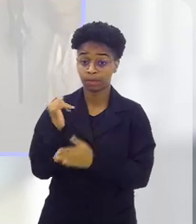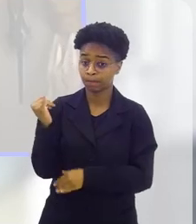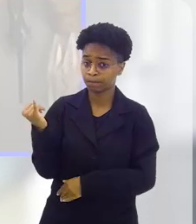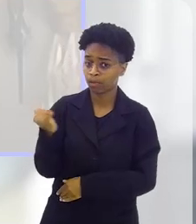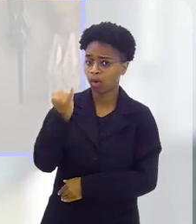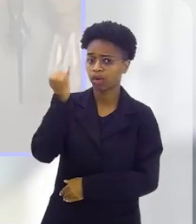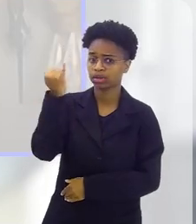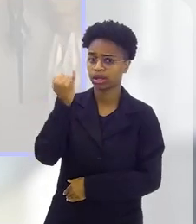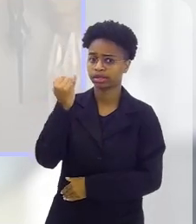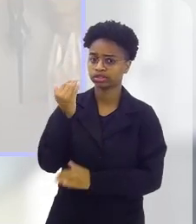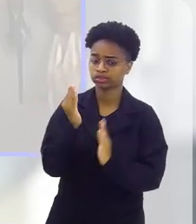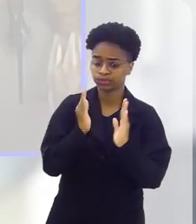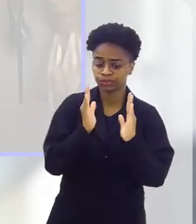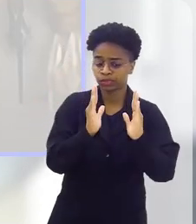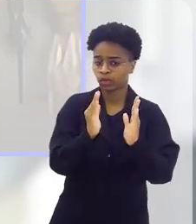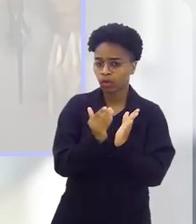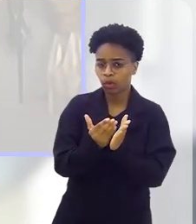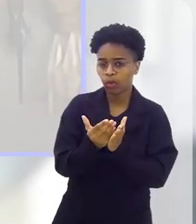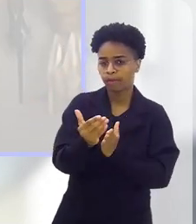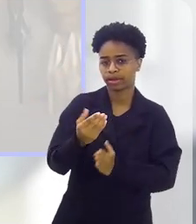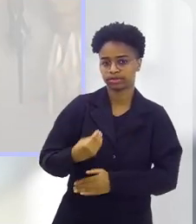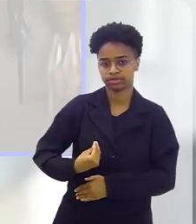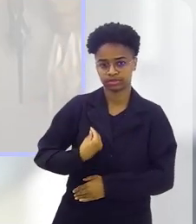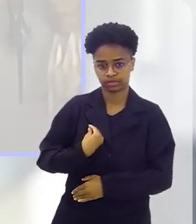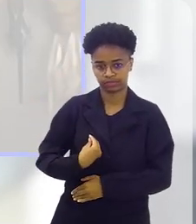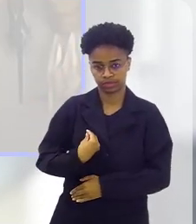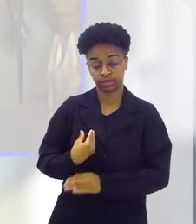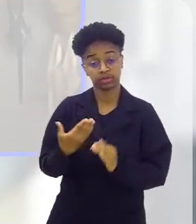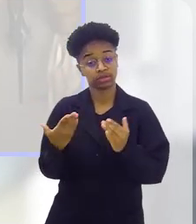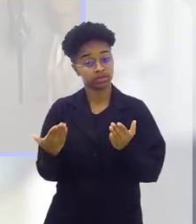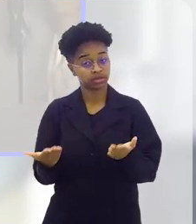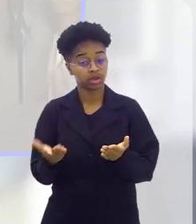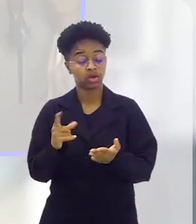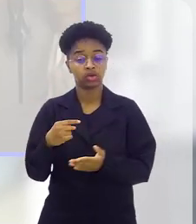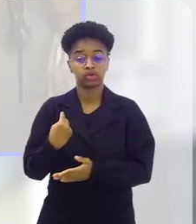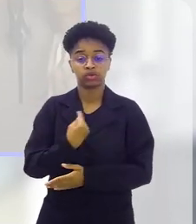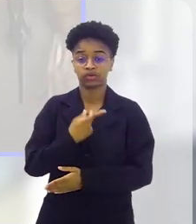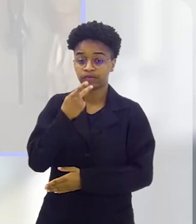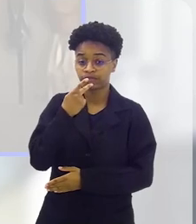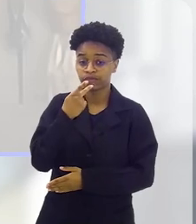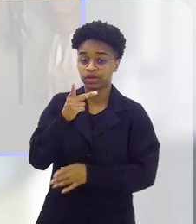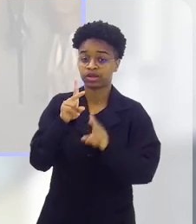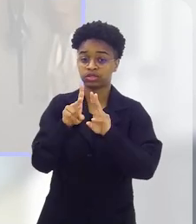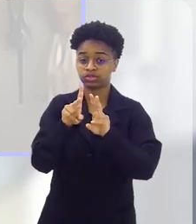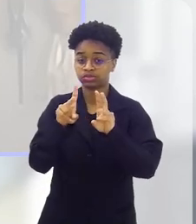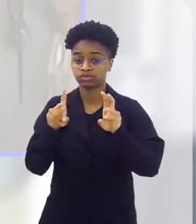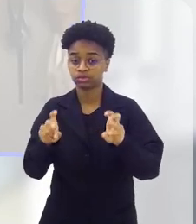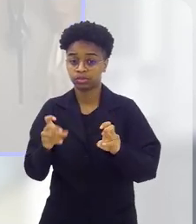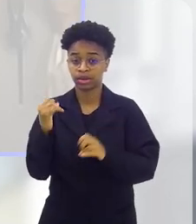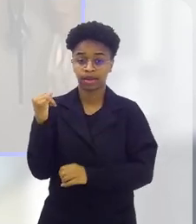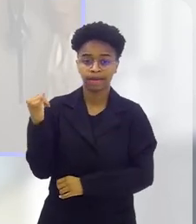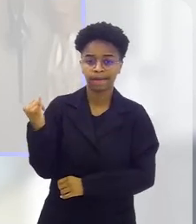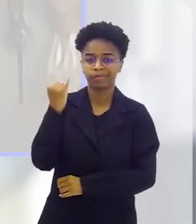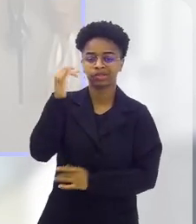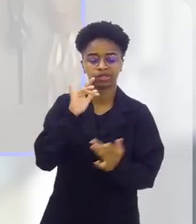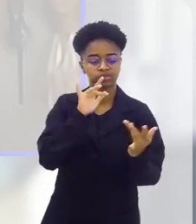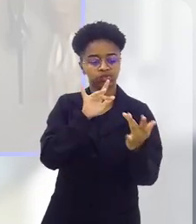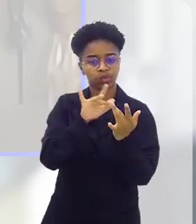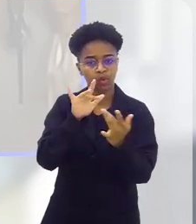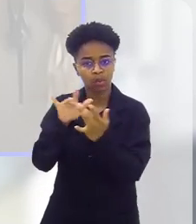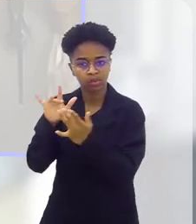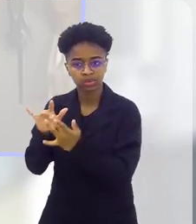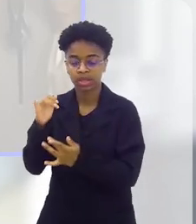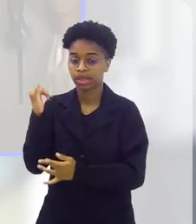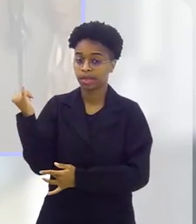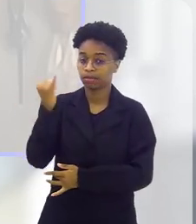são muito importantes no iniciozinho da vida, né? Então, enquanto a gente está falando que é importante o contato